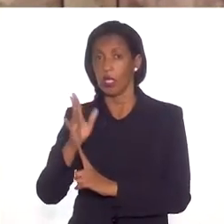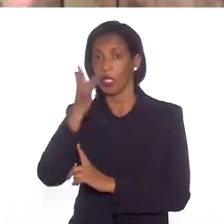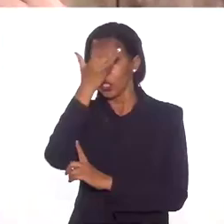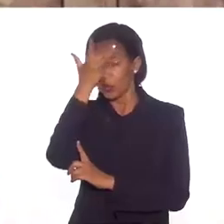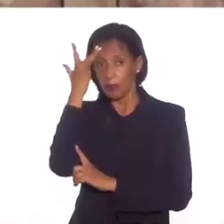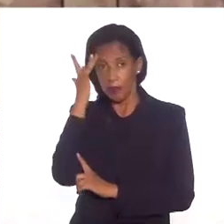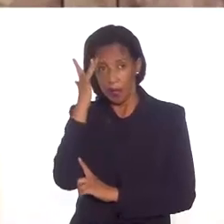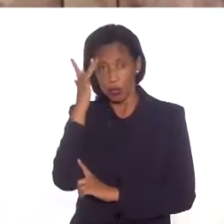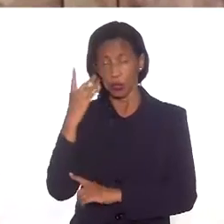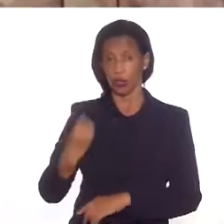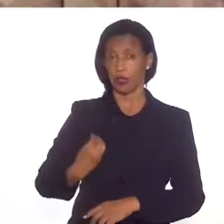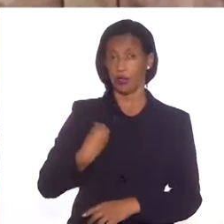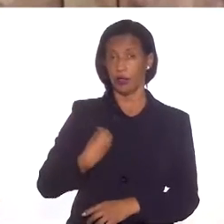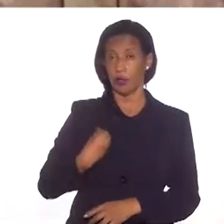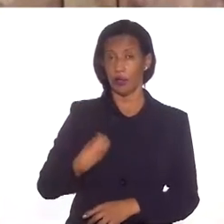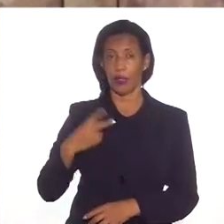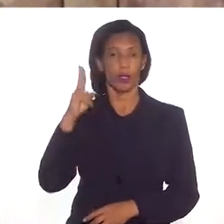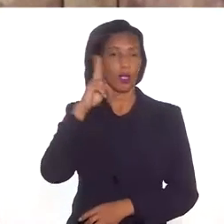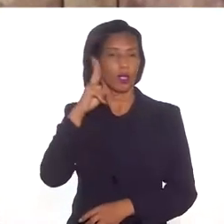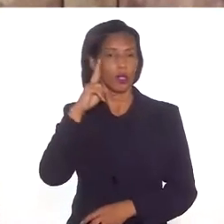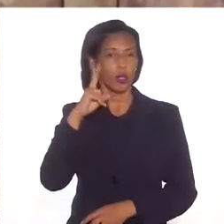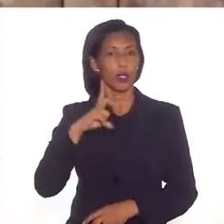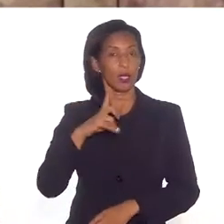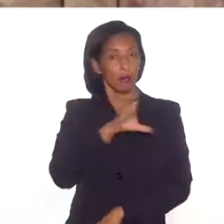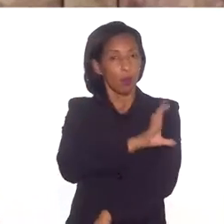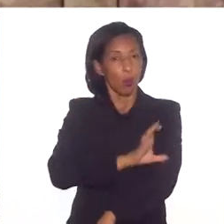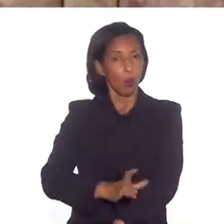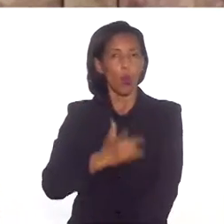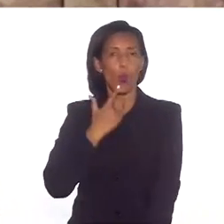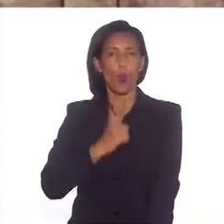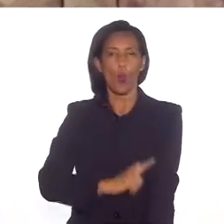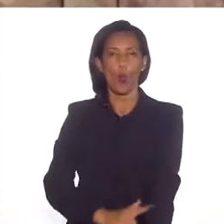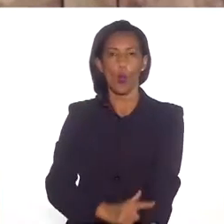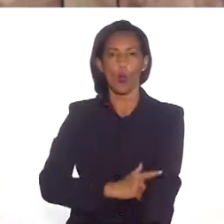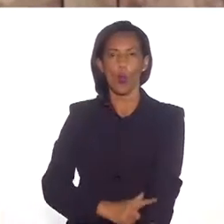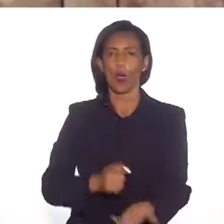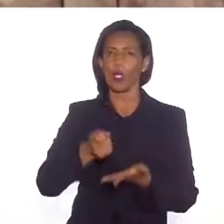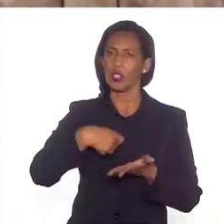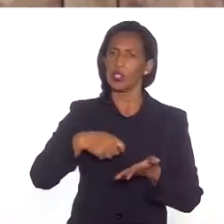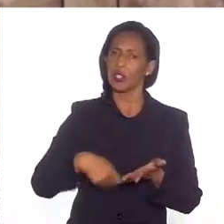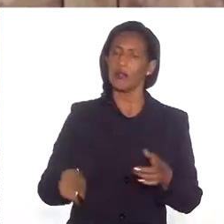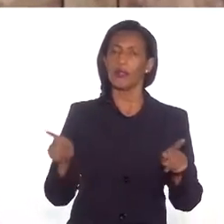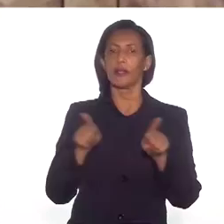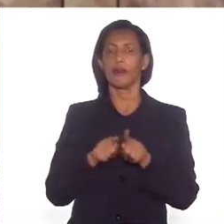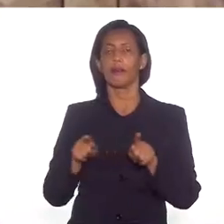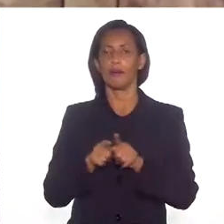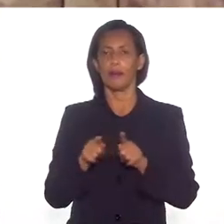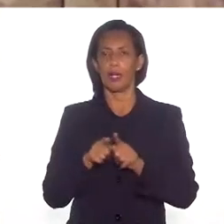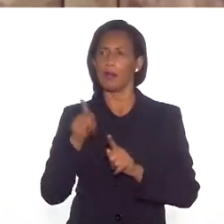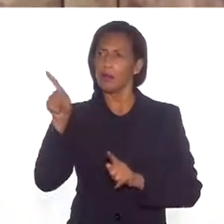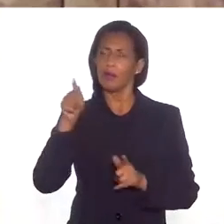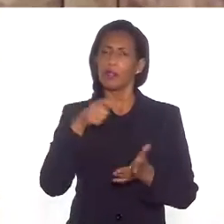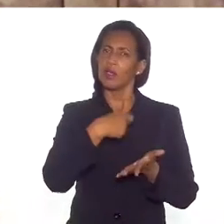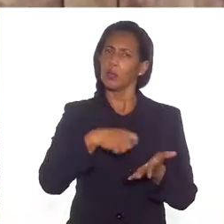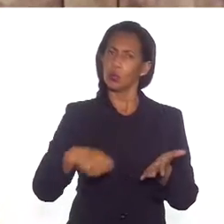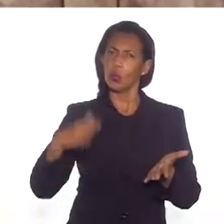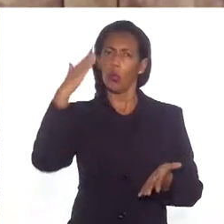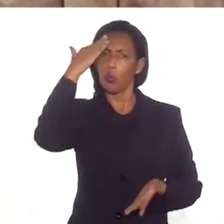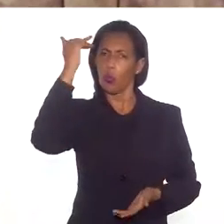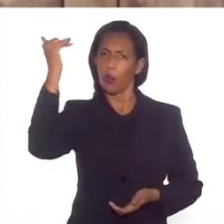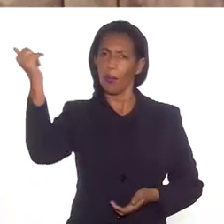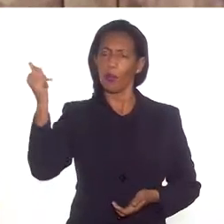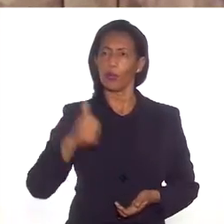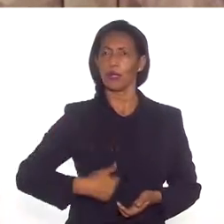pessoas que tenham vivenciado essa história, que tenham essa cultura no sangue, escrever também sobre tudo isso. Você é um escritor de